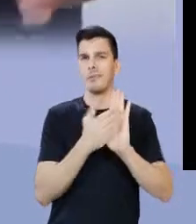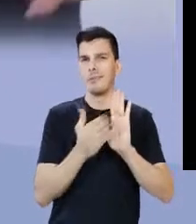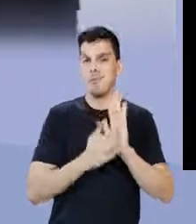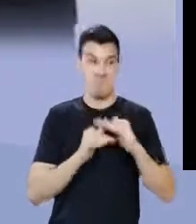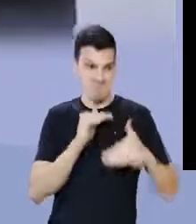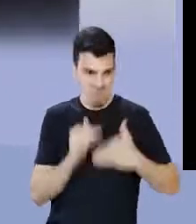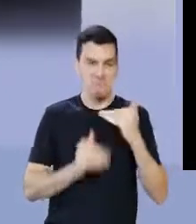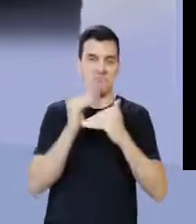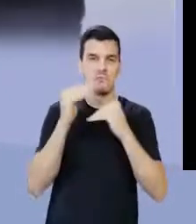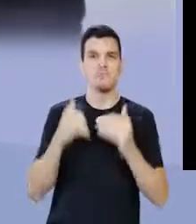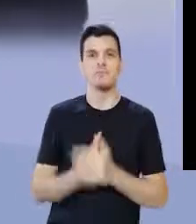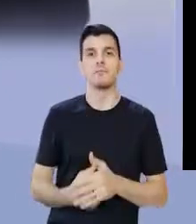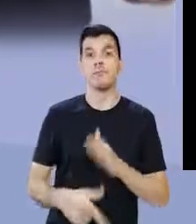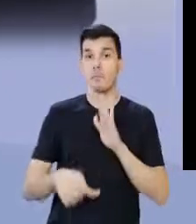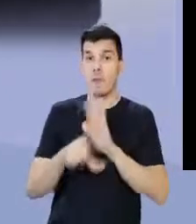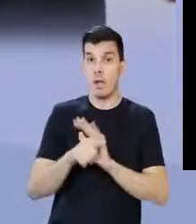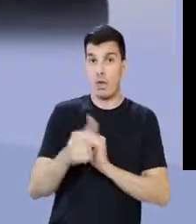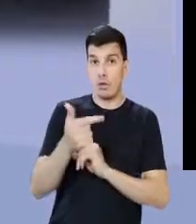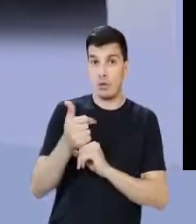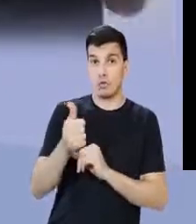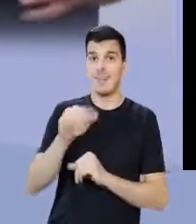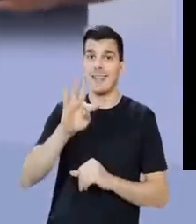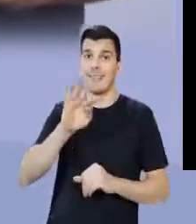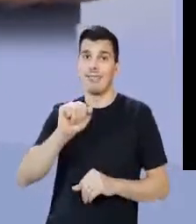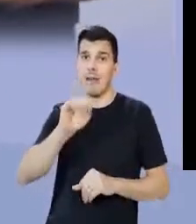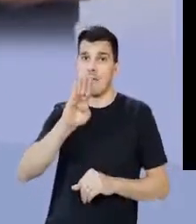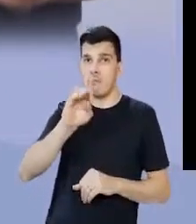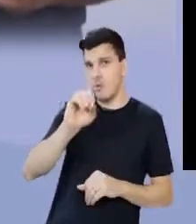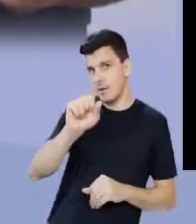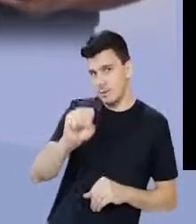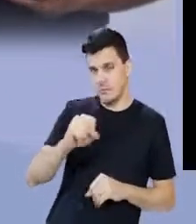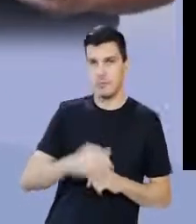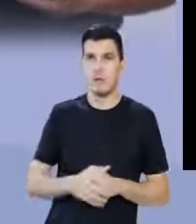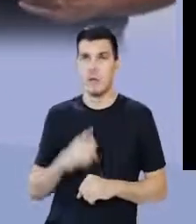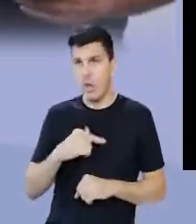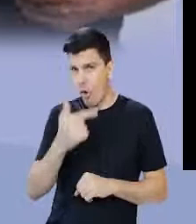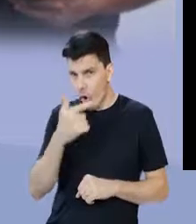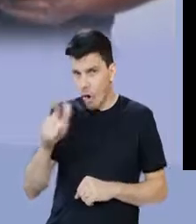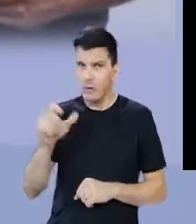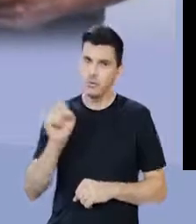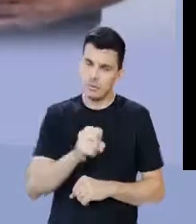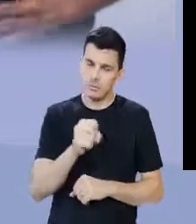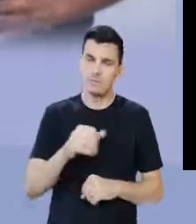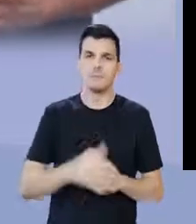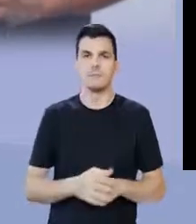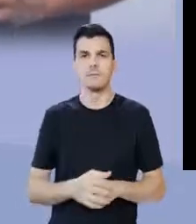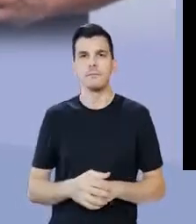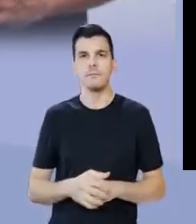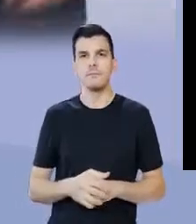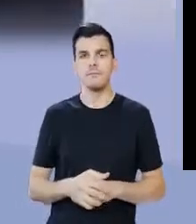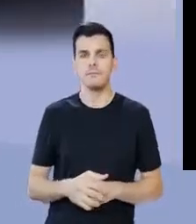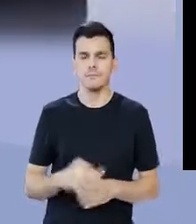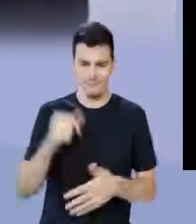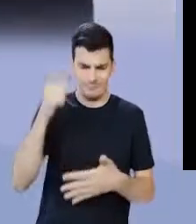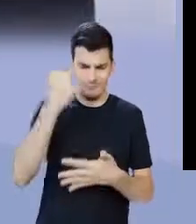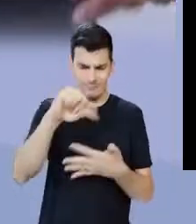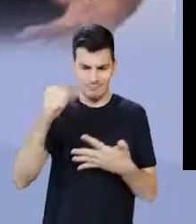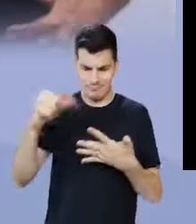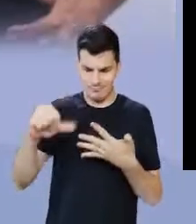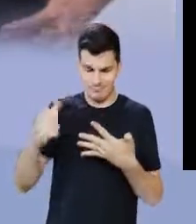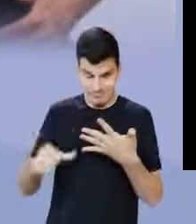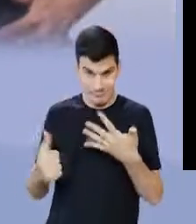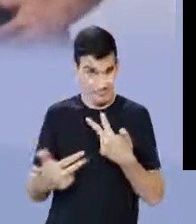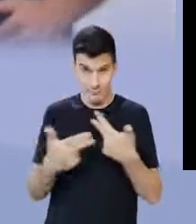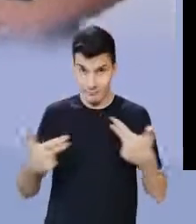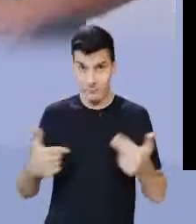posso fazer. Foi um grande avanço a lei das 12 tábuas. Tiveram outras, professor? Tiveram outras. Lei licinha,